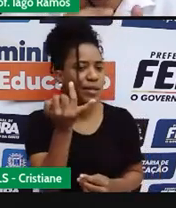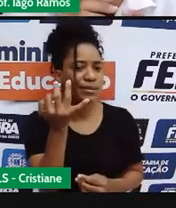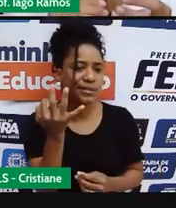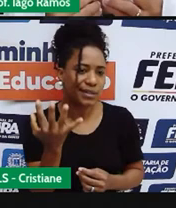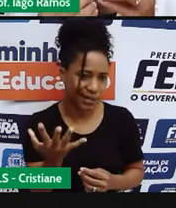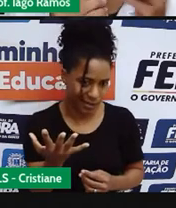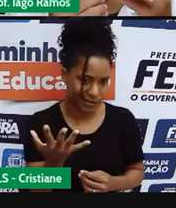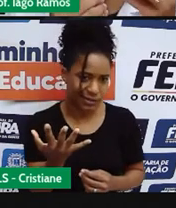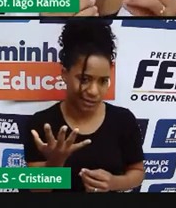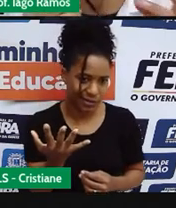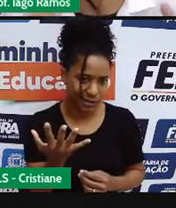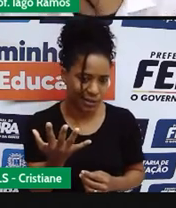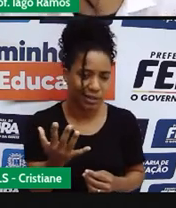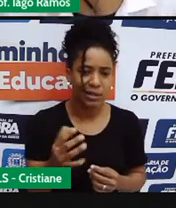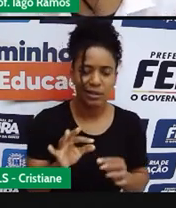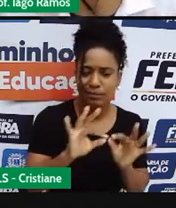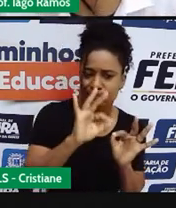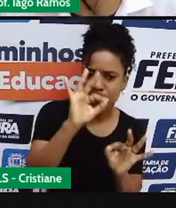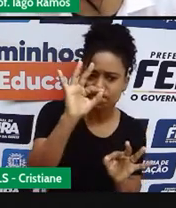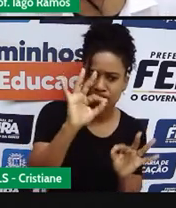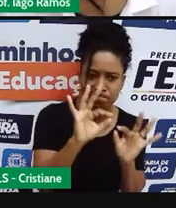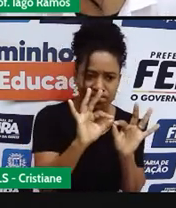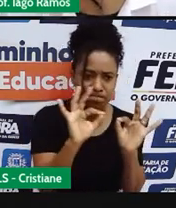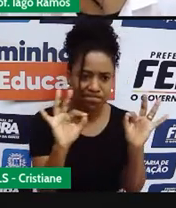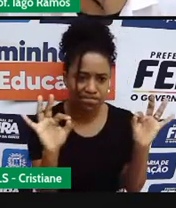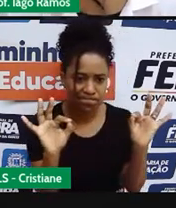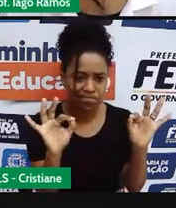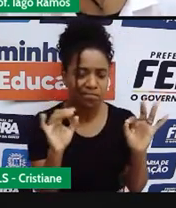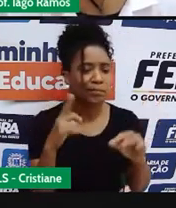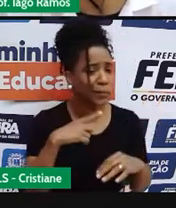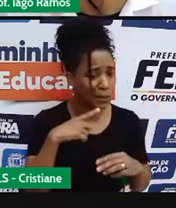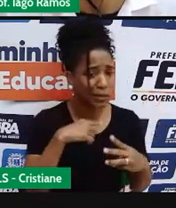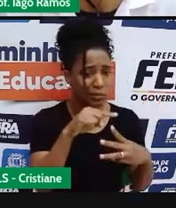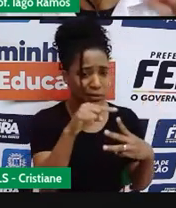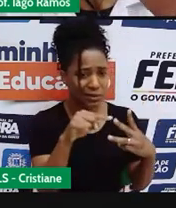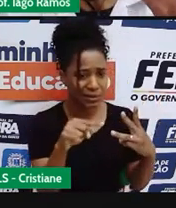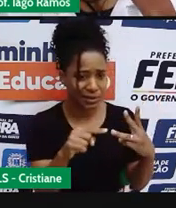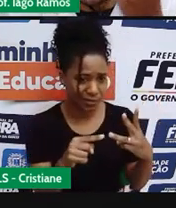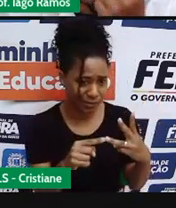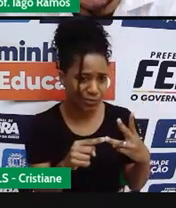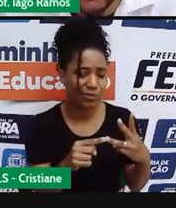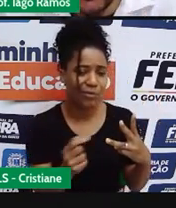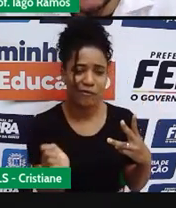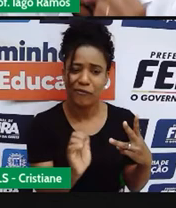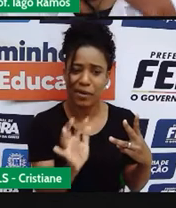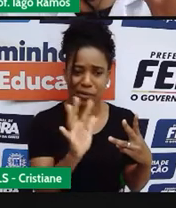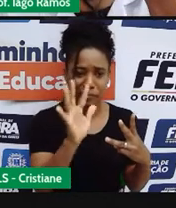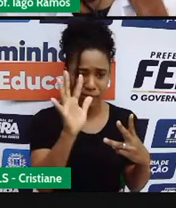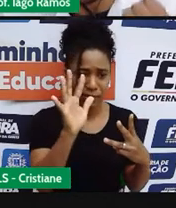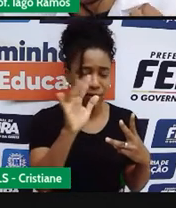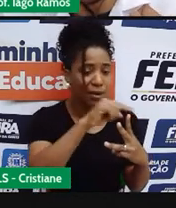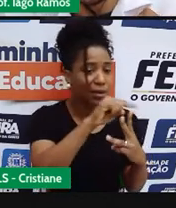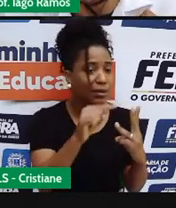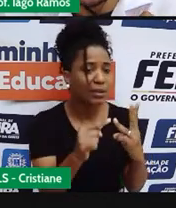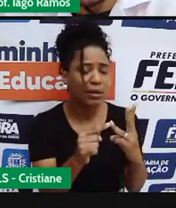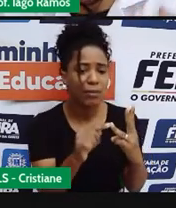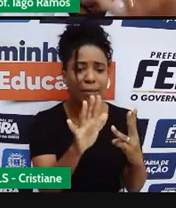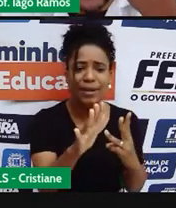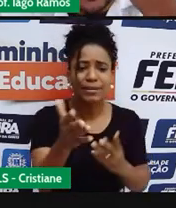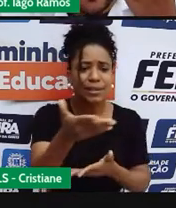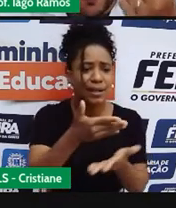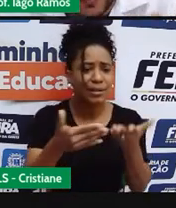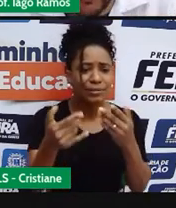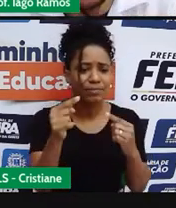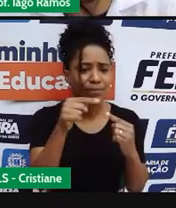né? Entre as medidas. Acontece essa comunicação, tá? E o que é essa comunicação? O que é essa relação?